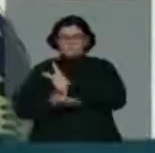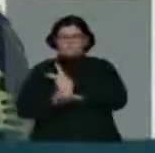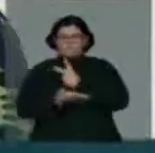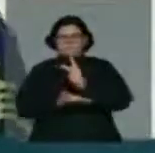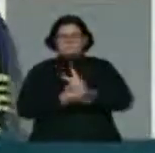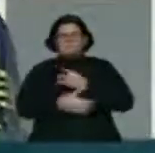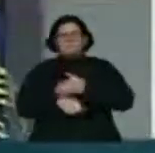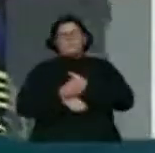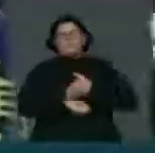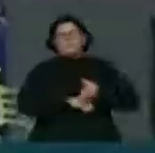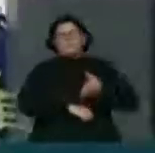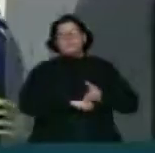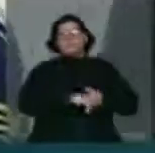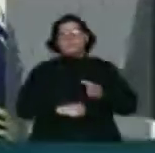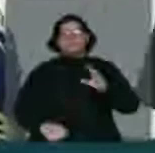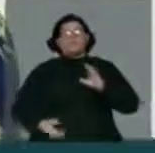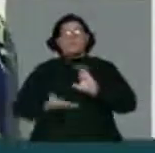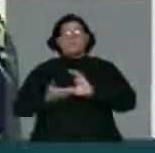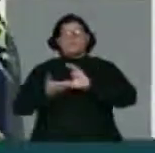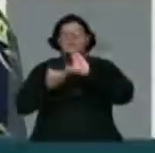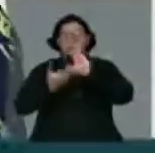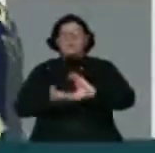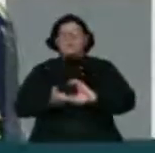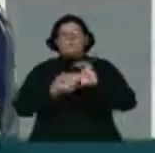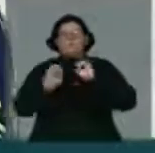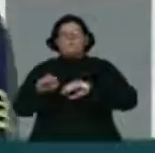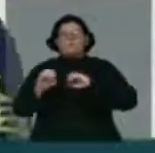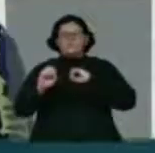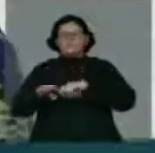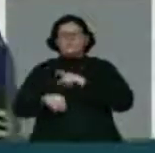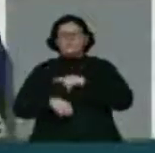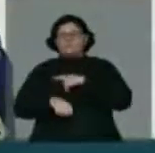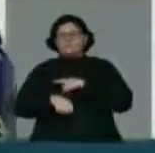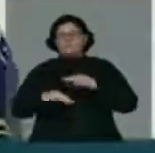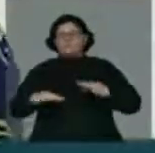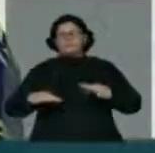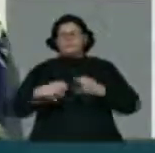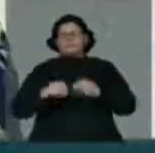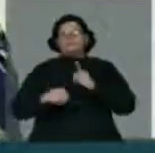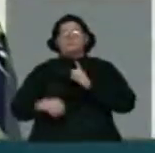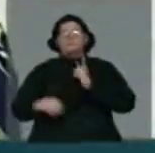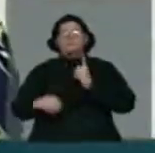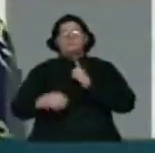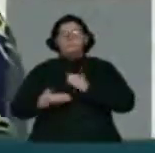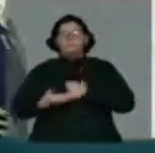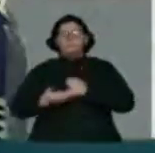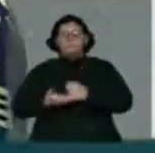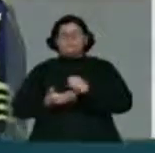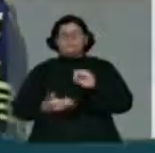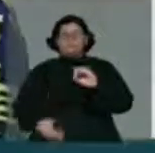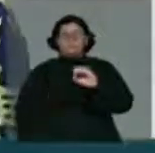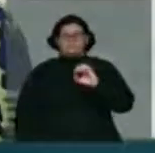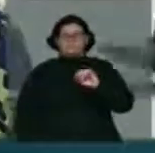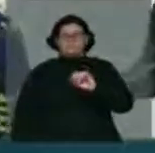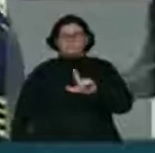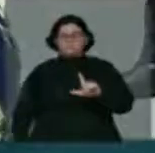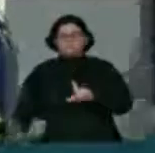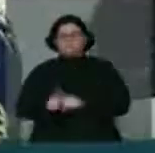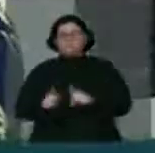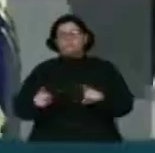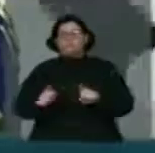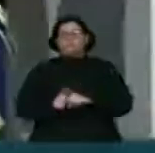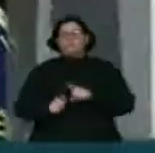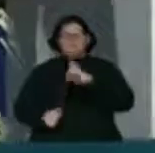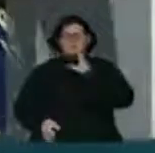em todo o país nas áreas de educação, nas áreas de saúde, nas áreas de assistência social, considera